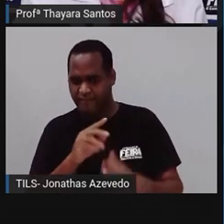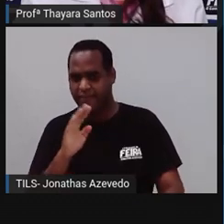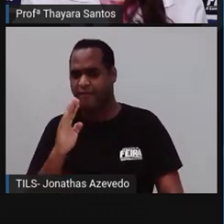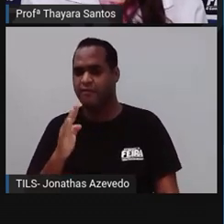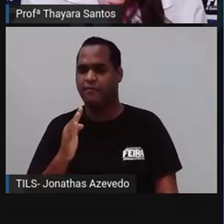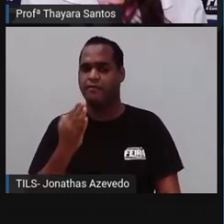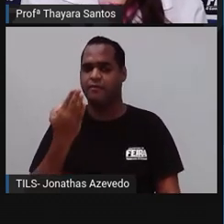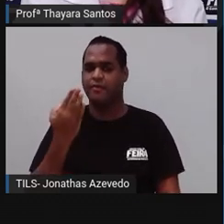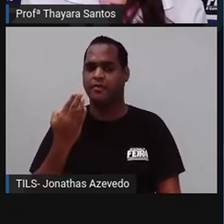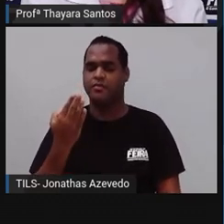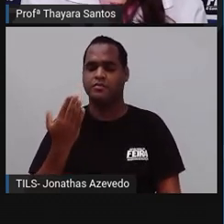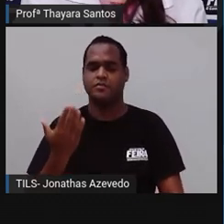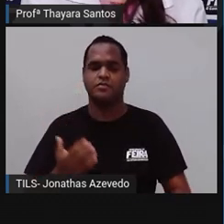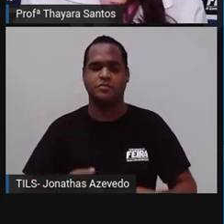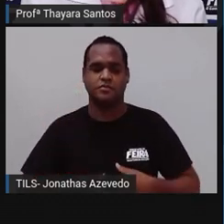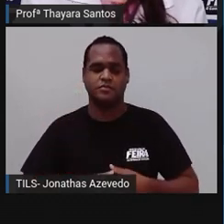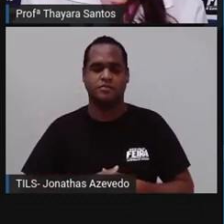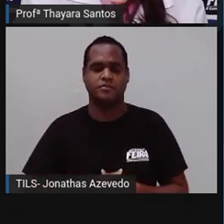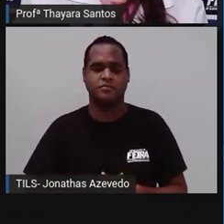letra B, falsa?